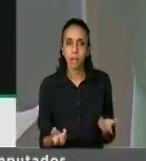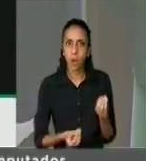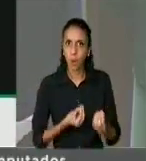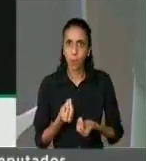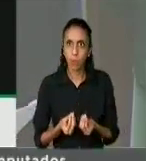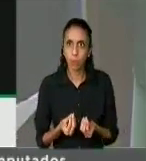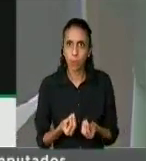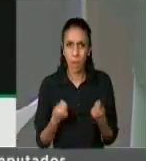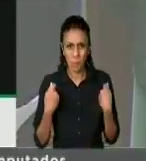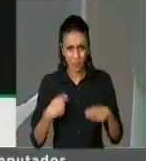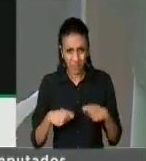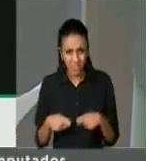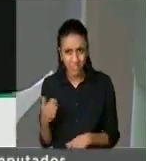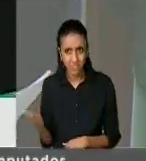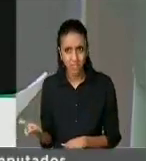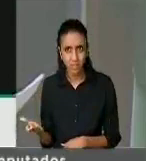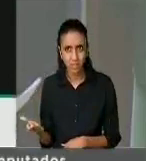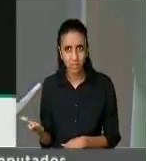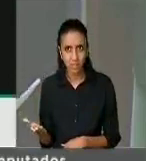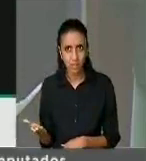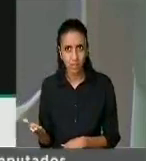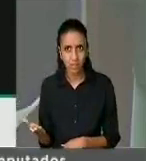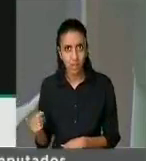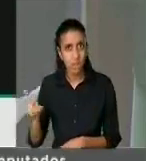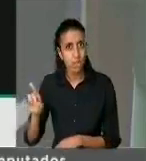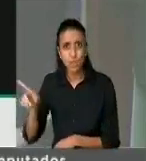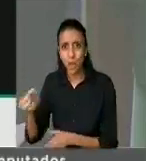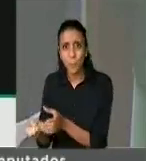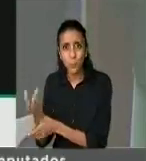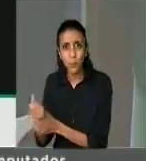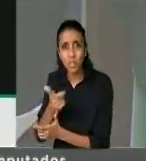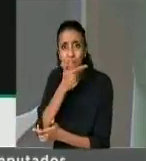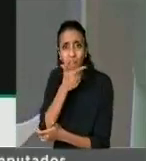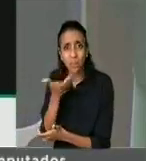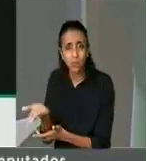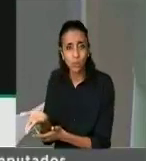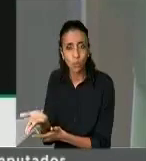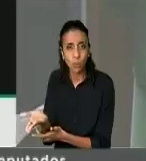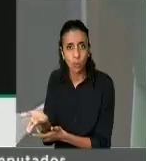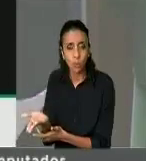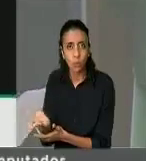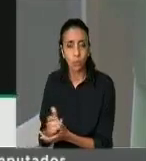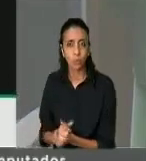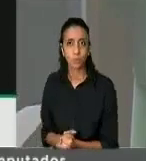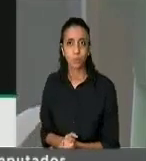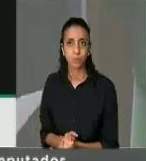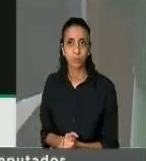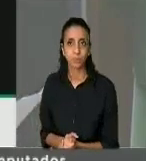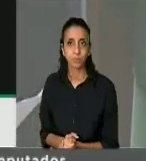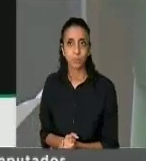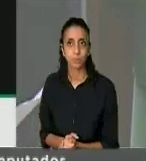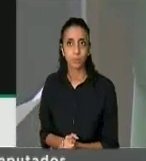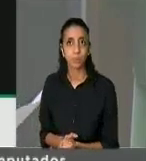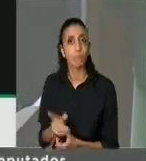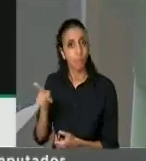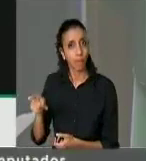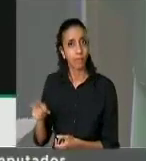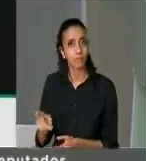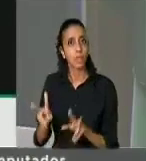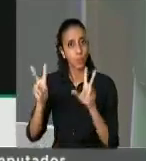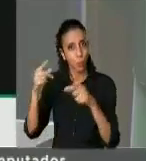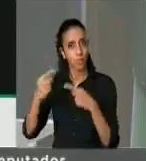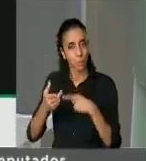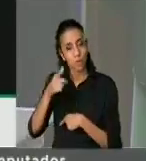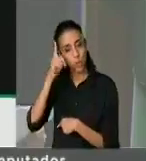Precisa tudo isso? Para produzir queijo agora é crime? Esse foi o teor do debate ontem. E,